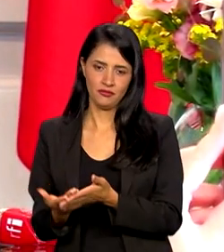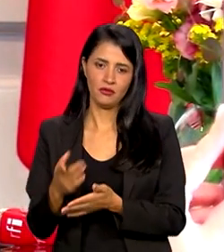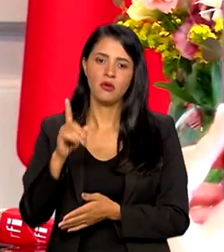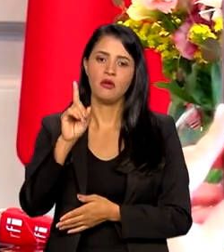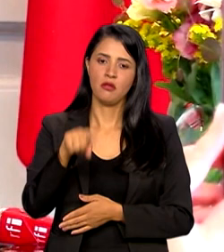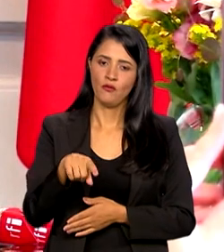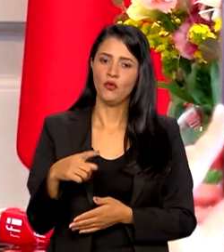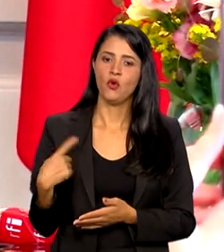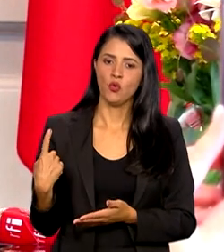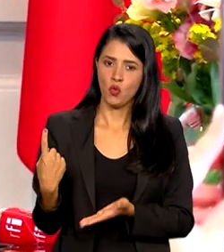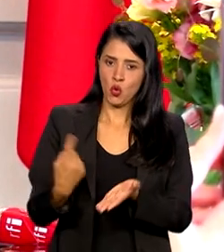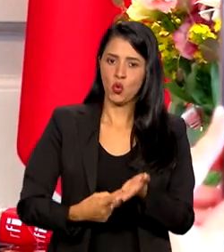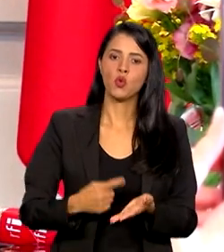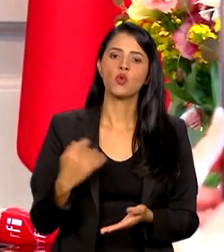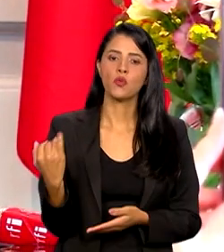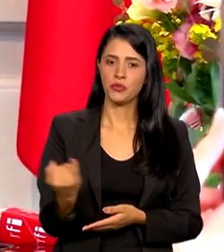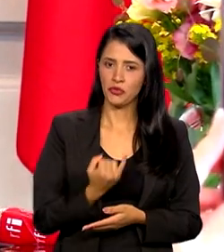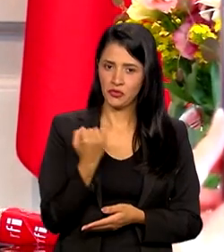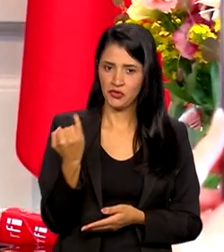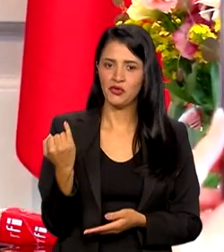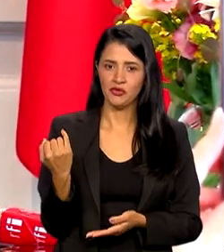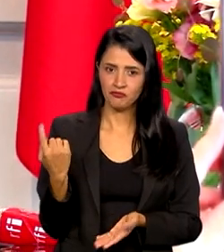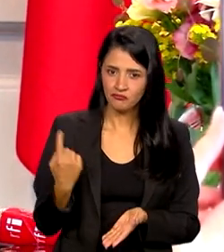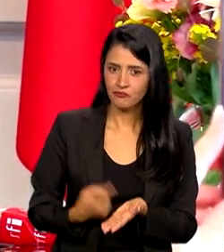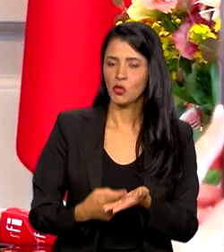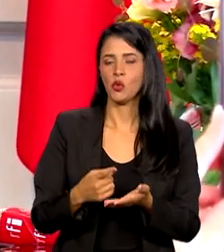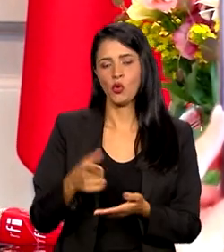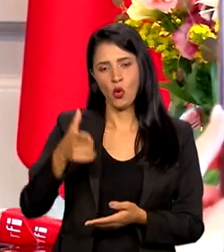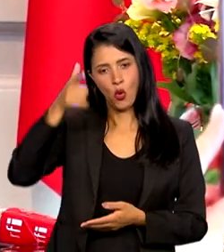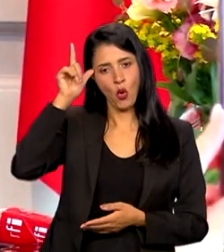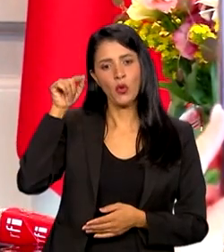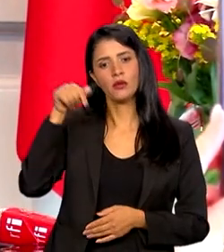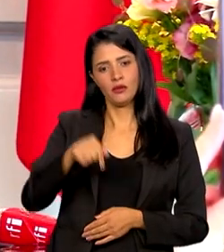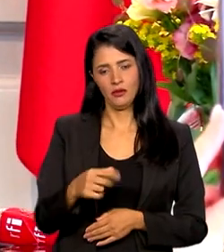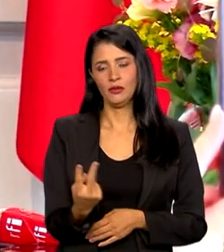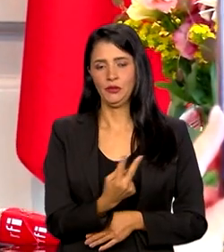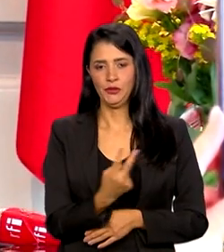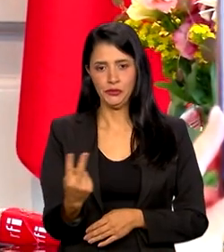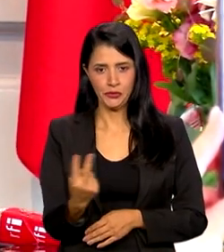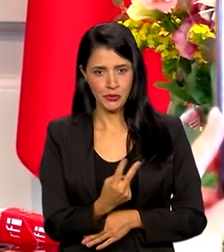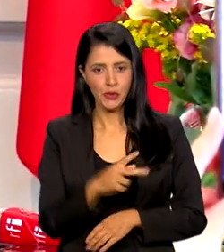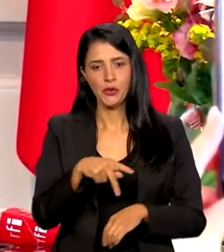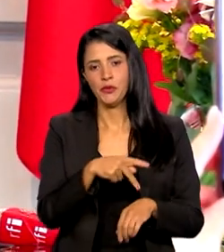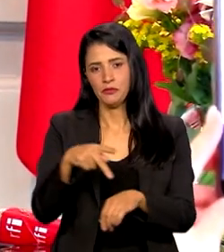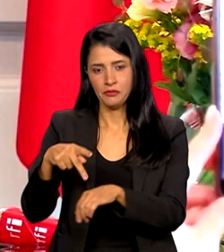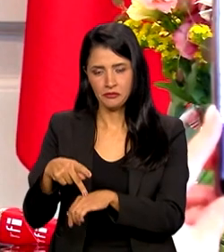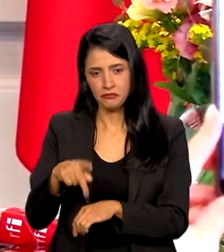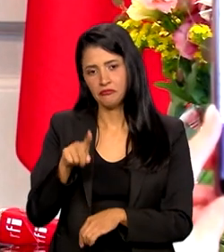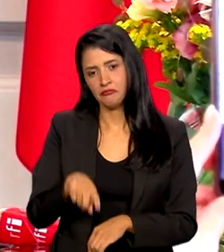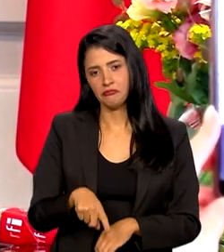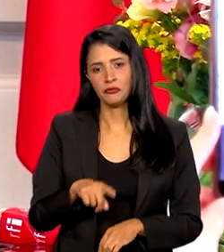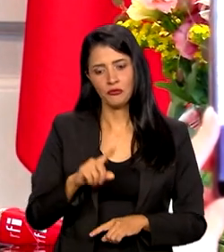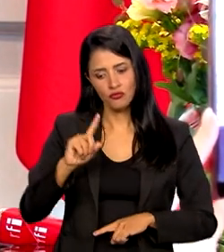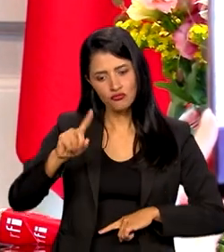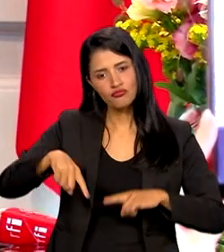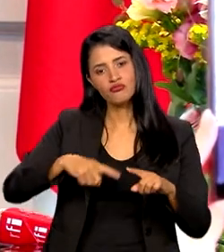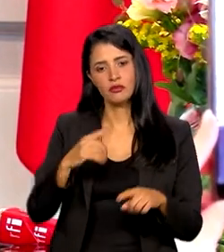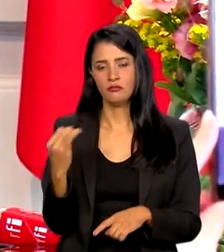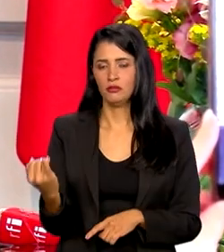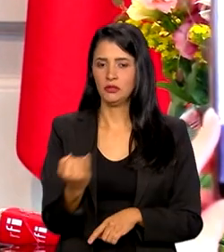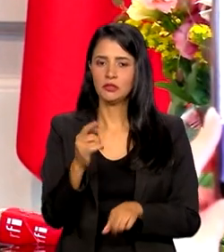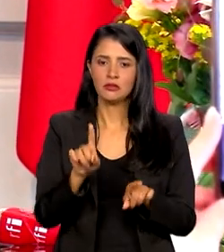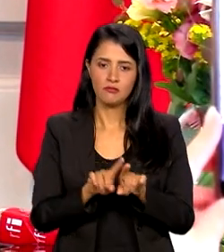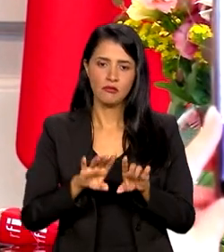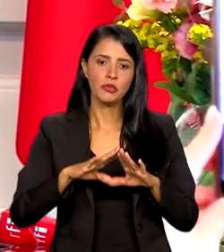acordo firmado ontem aqui entre os dois países. E acho que foi um avanço importante, como também a escola